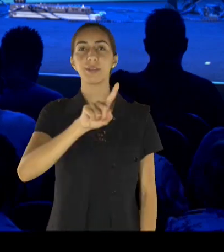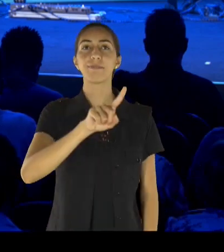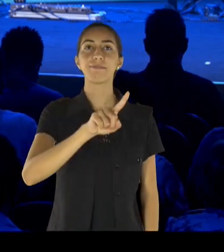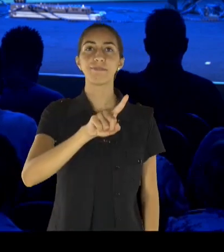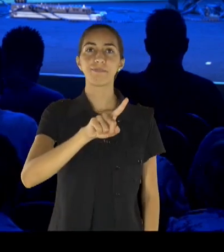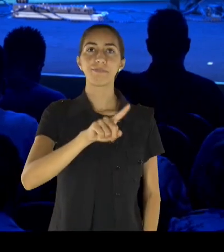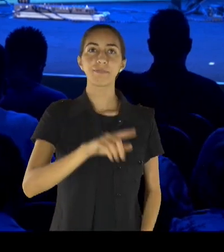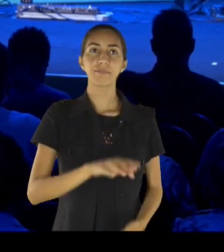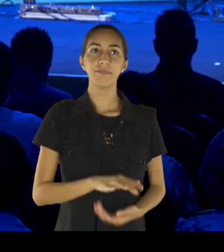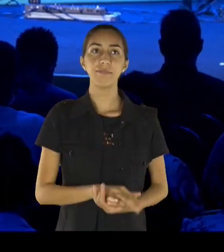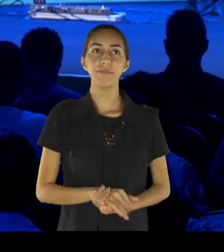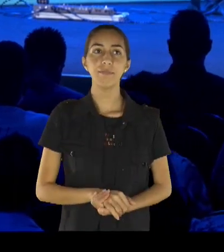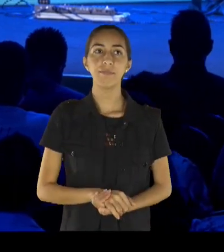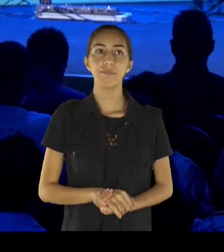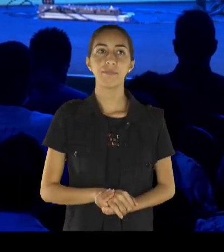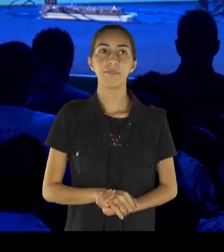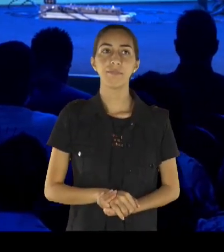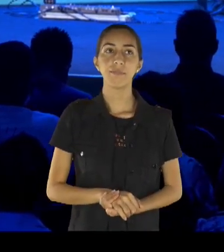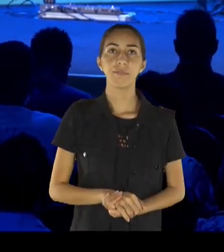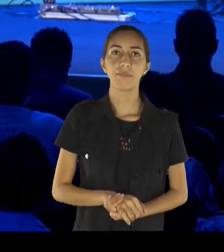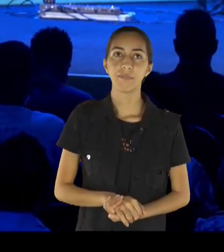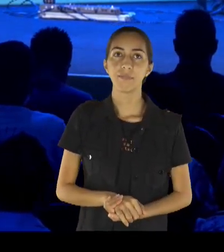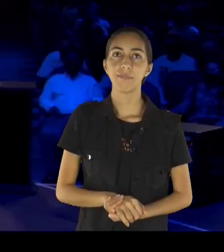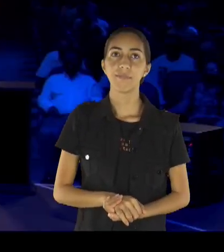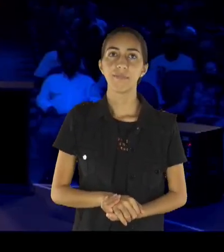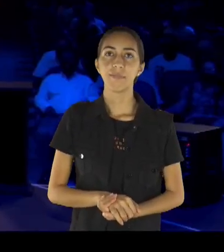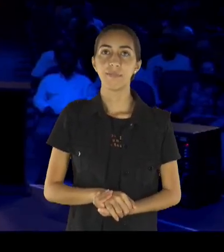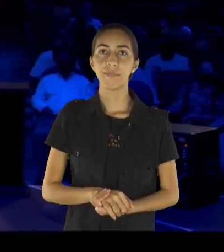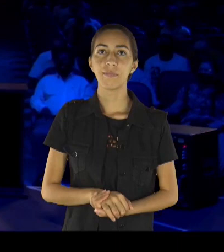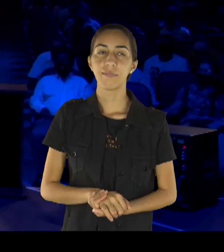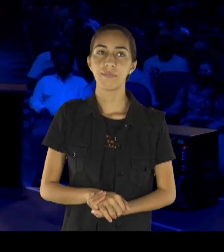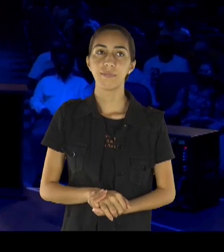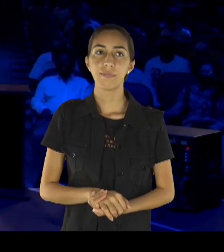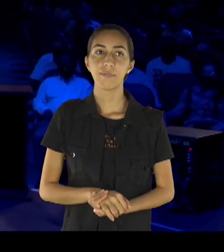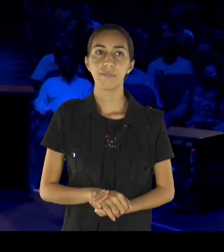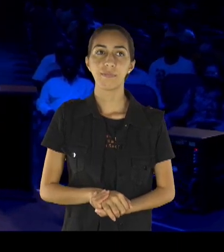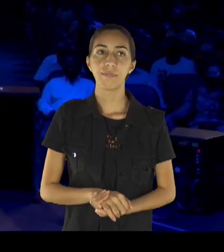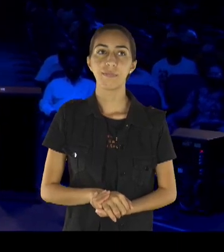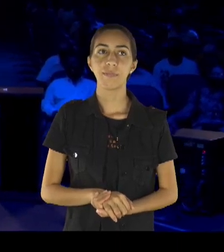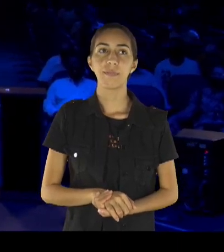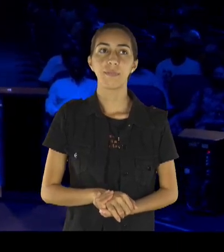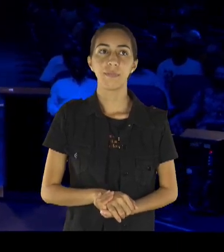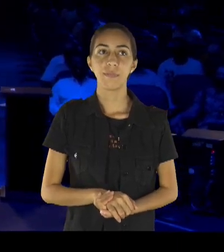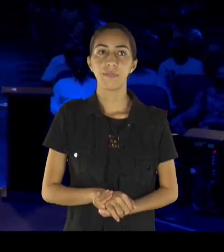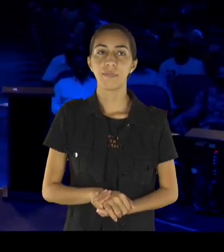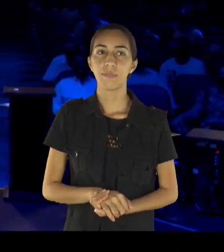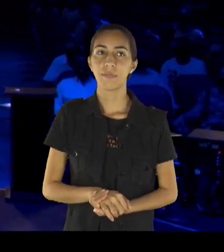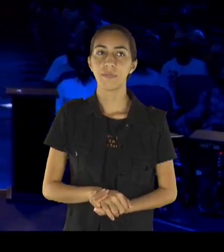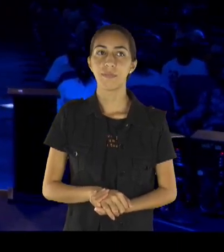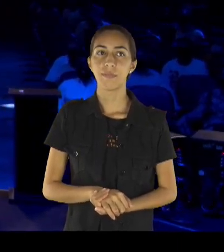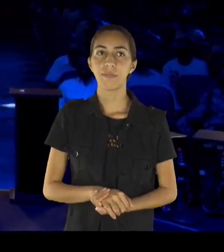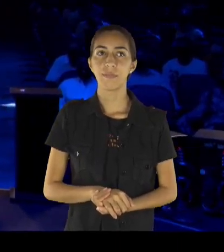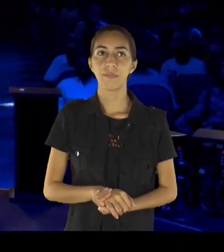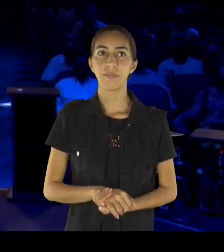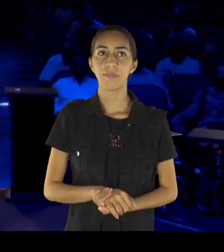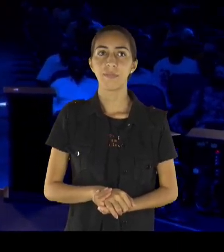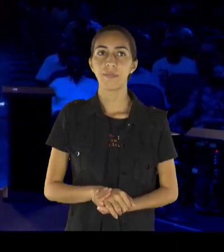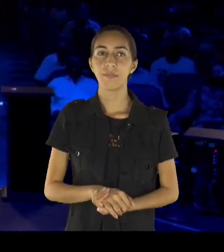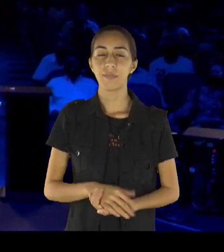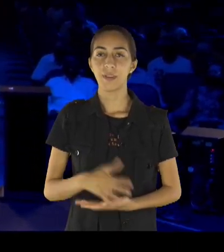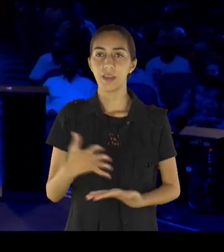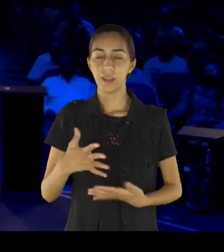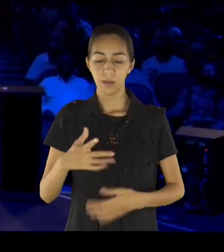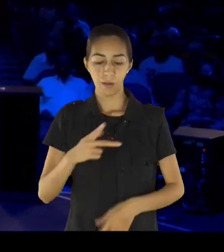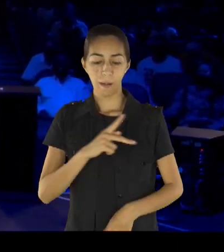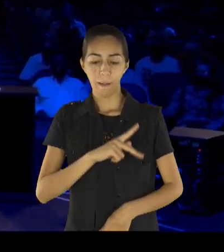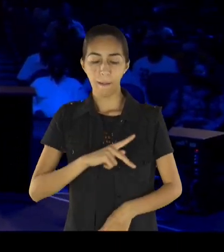incômodo, e essa perda, mas agora, vos admoestro, a quem tem ais, bom ânimo, irmão, você